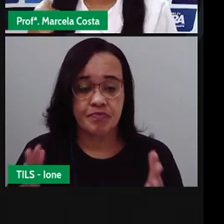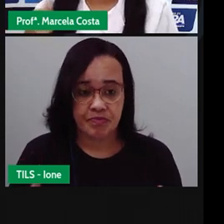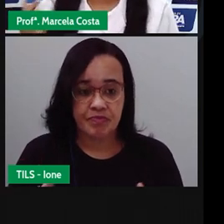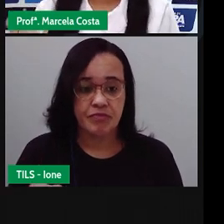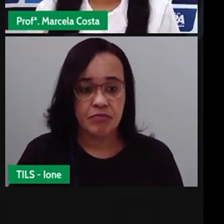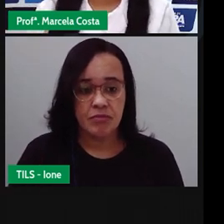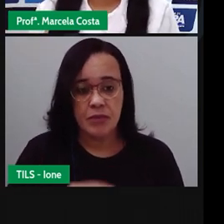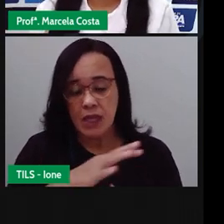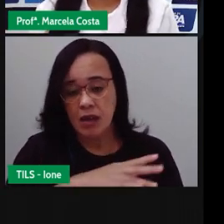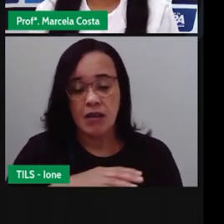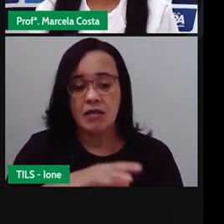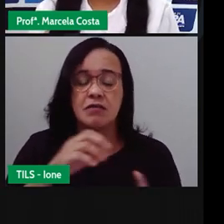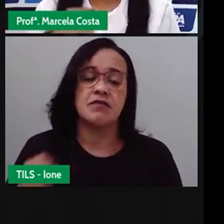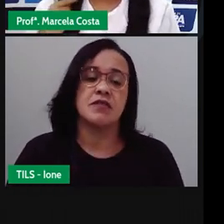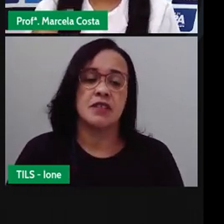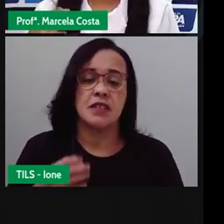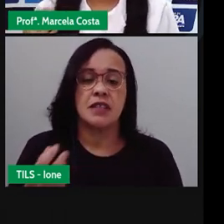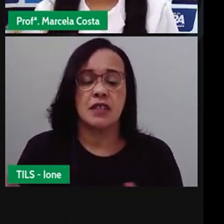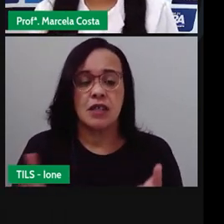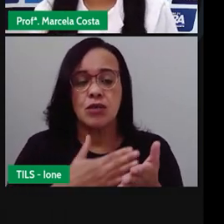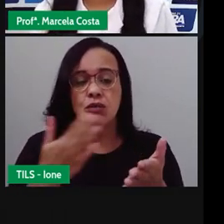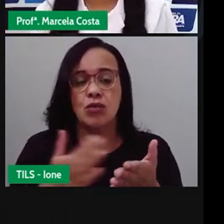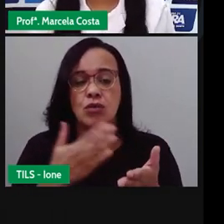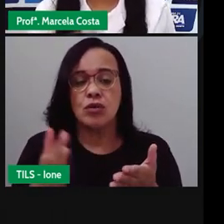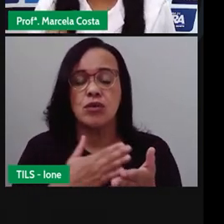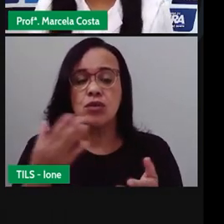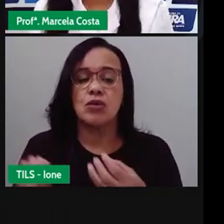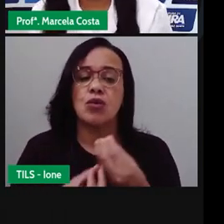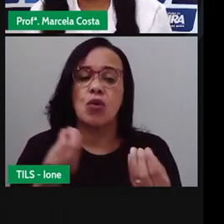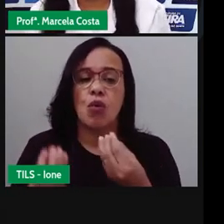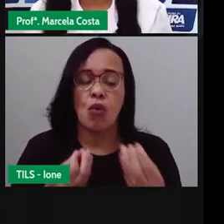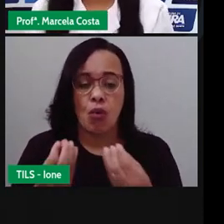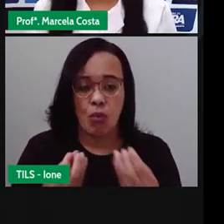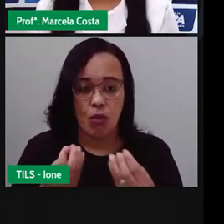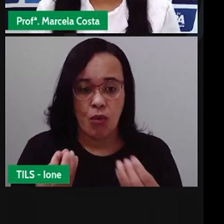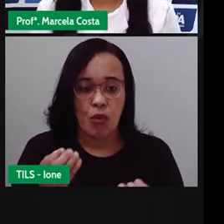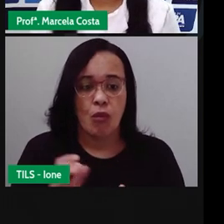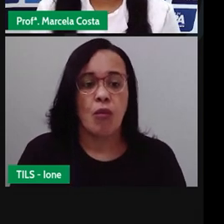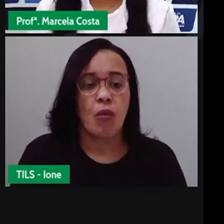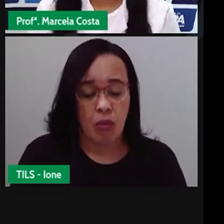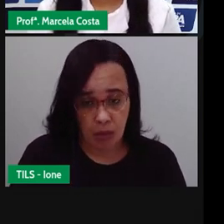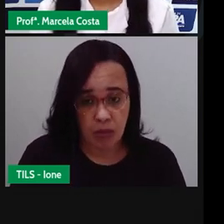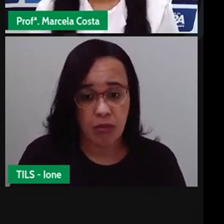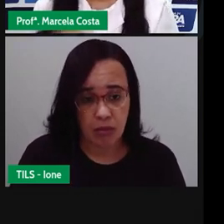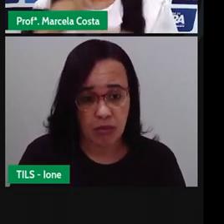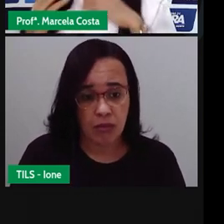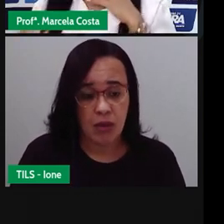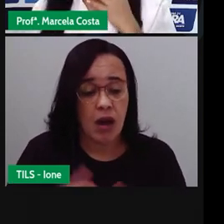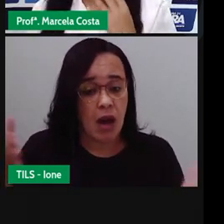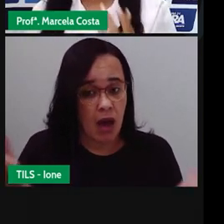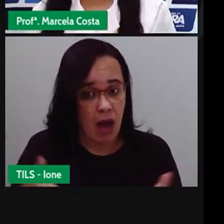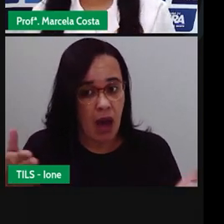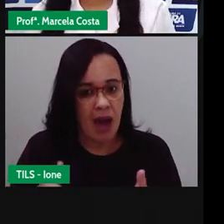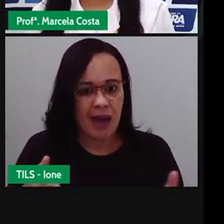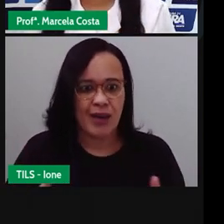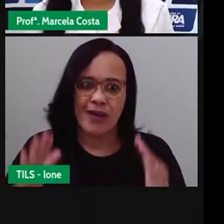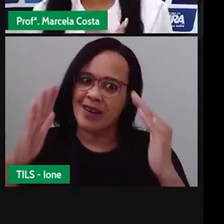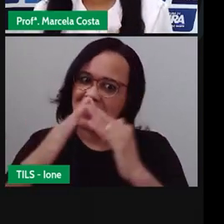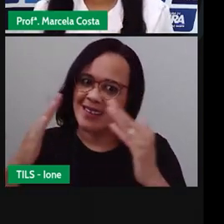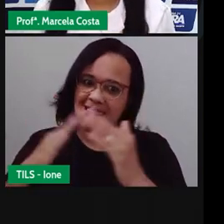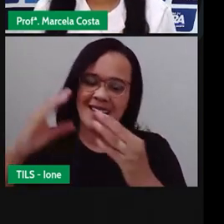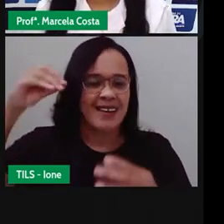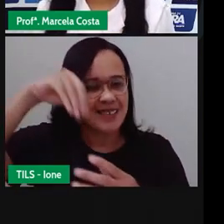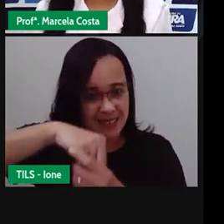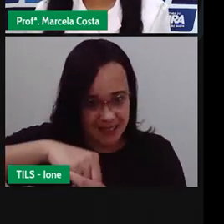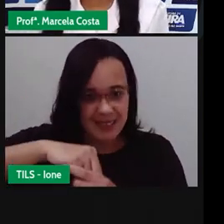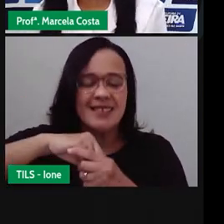maneira virtual, e nessa maneira virtual, também tem ali a praça do Cordel, onde estão apresentados